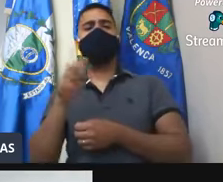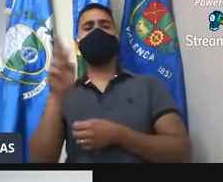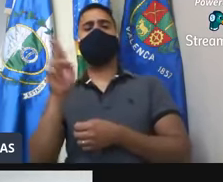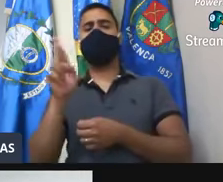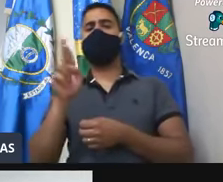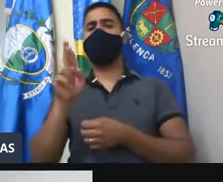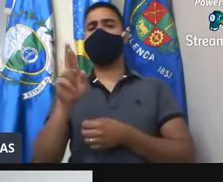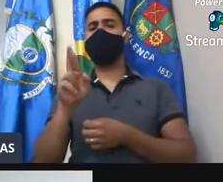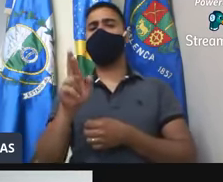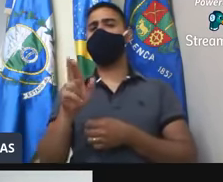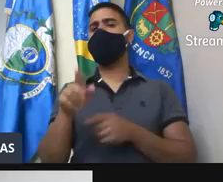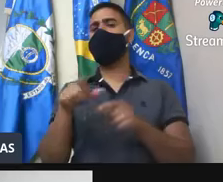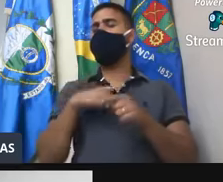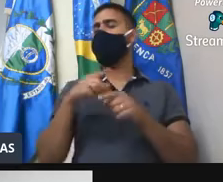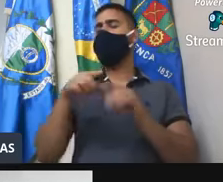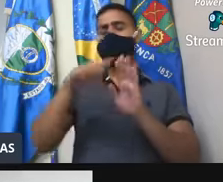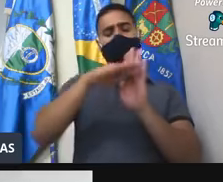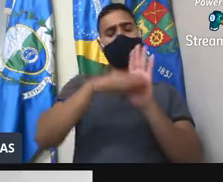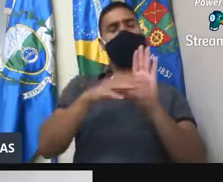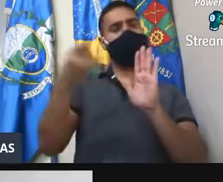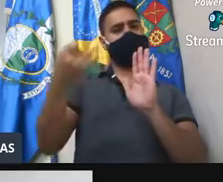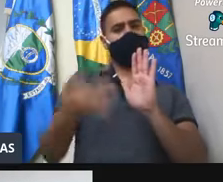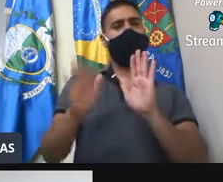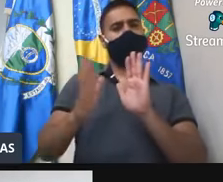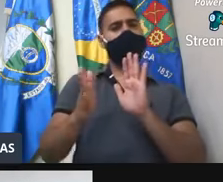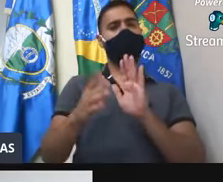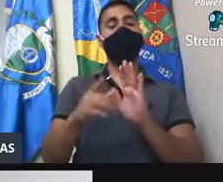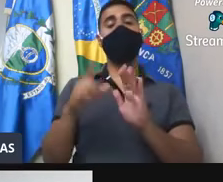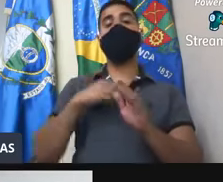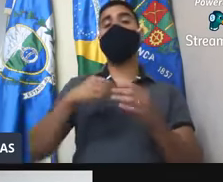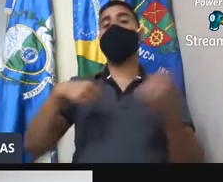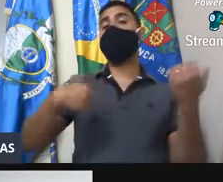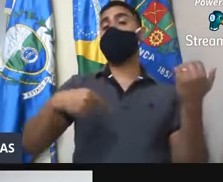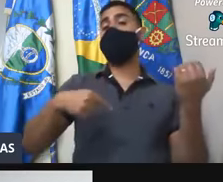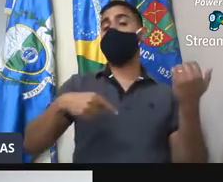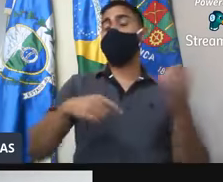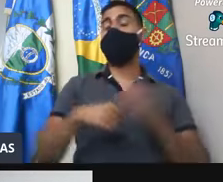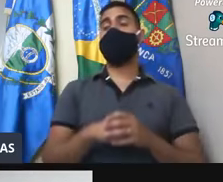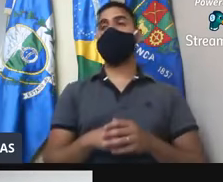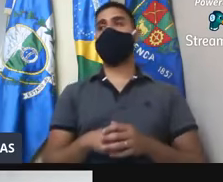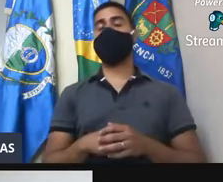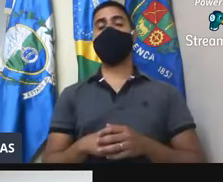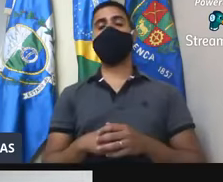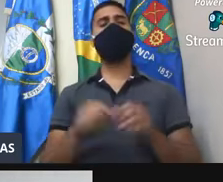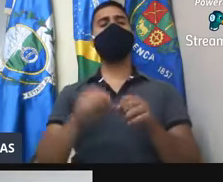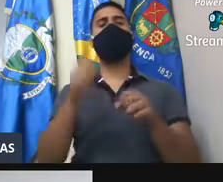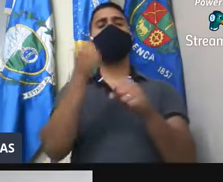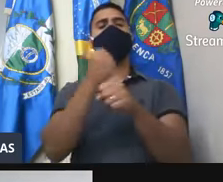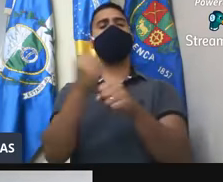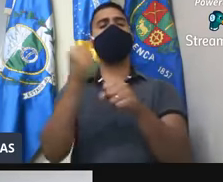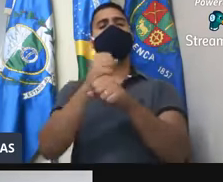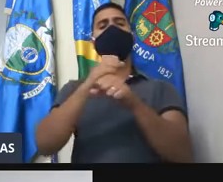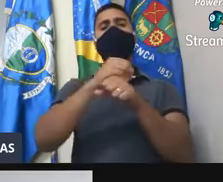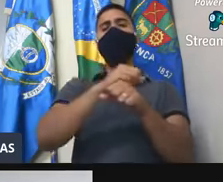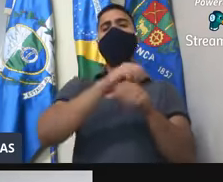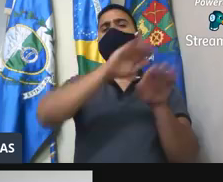demais designações vão abaixo discriminar. Conservatória. Os valores descritos correspondem à construção de uma cobertura